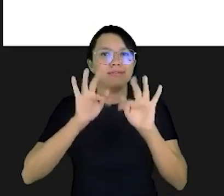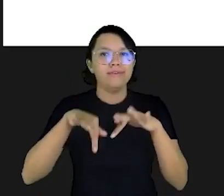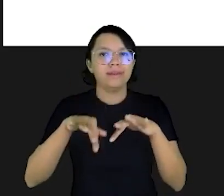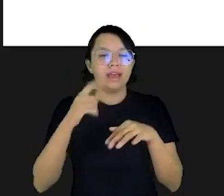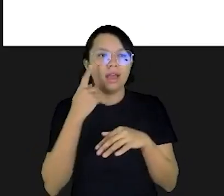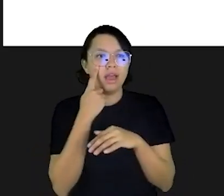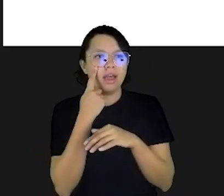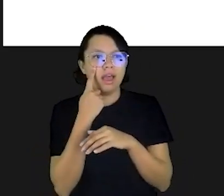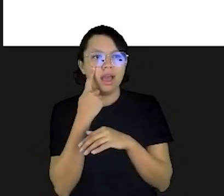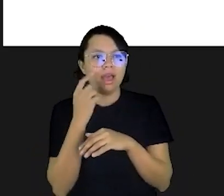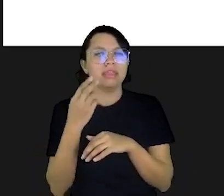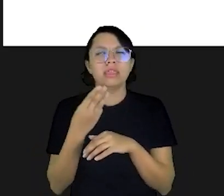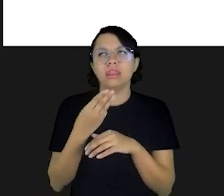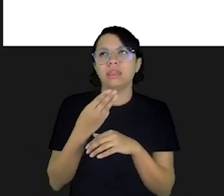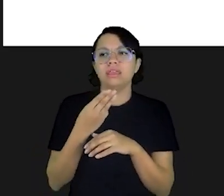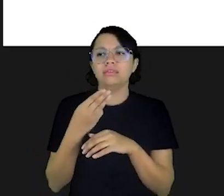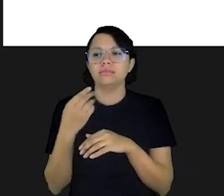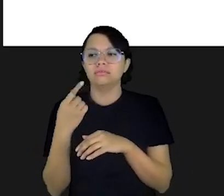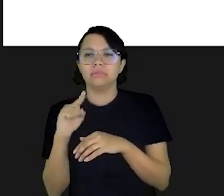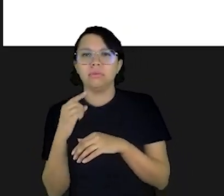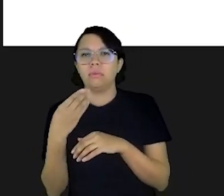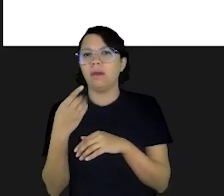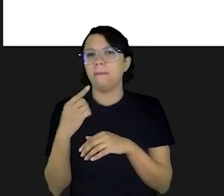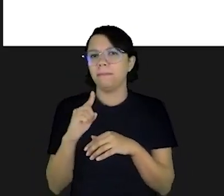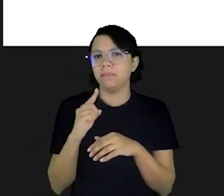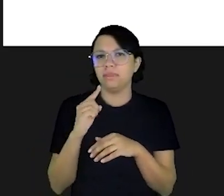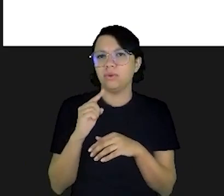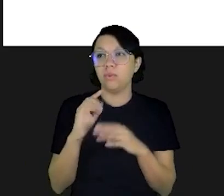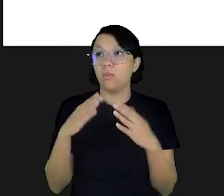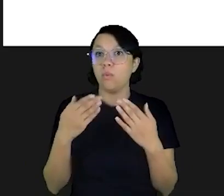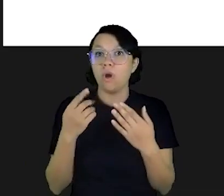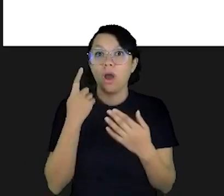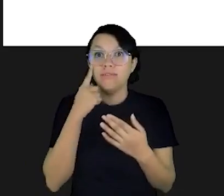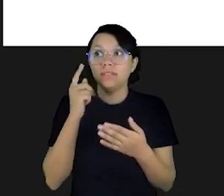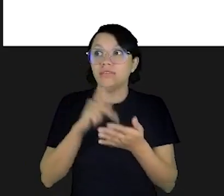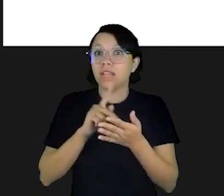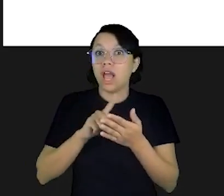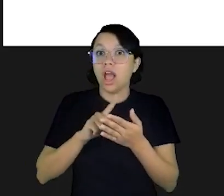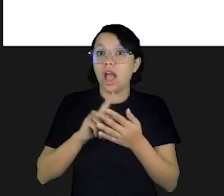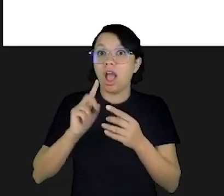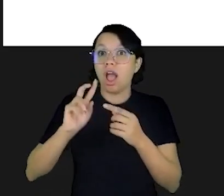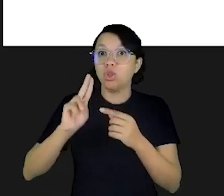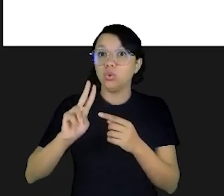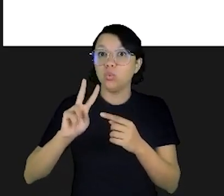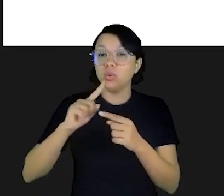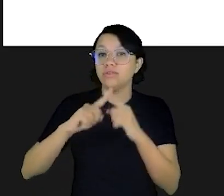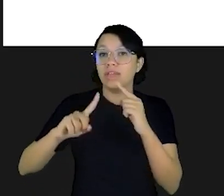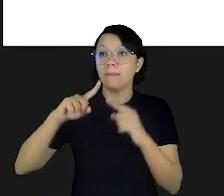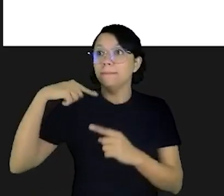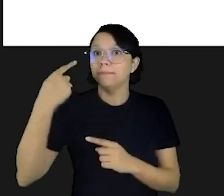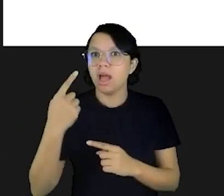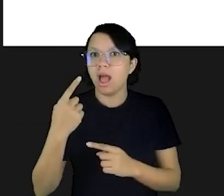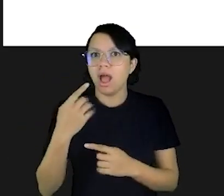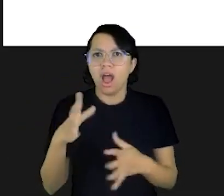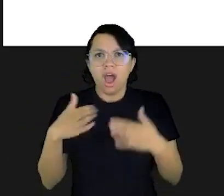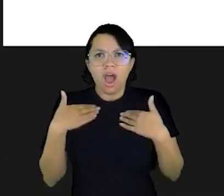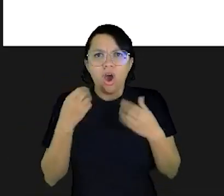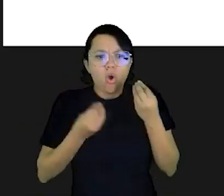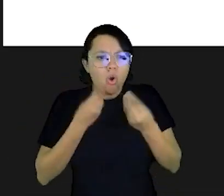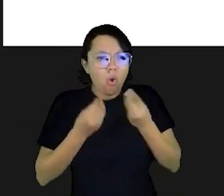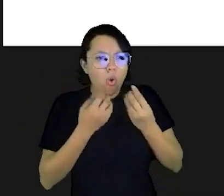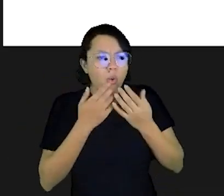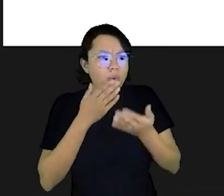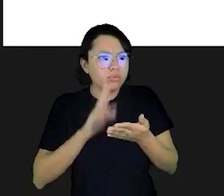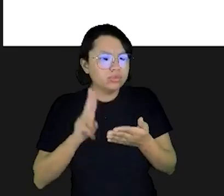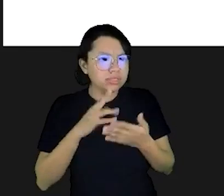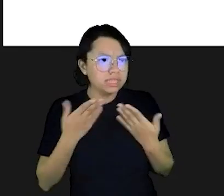esse mês eu vou ter aí três, quatro mil reais de despesa de cartão de crédito quando você vê o dobro, o triplo disso. Você fica surpreso sem saber onde foi